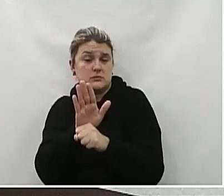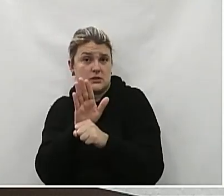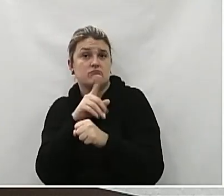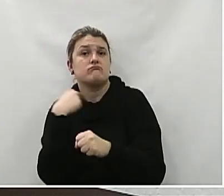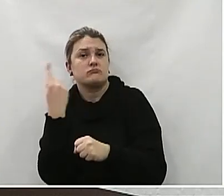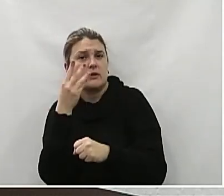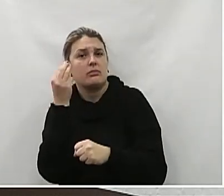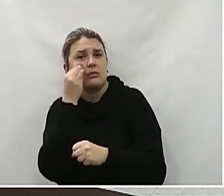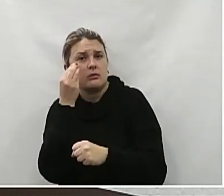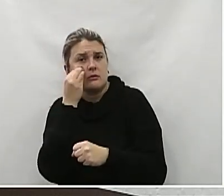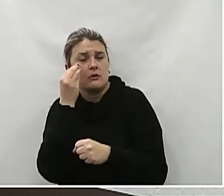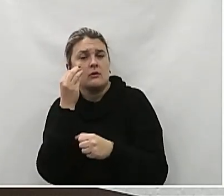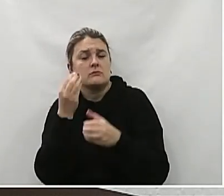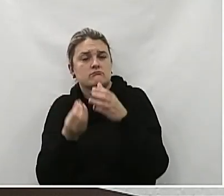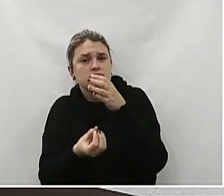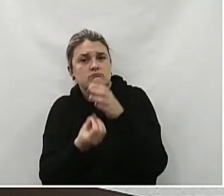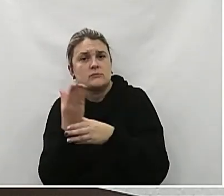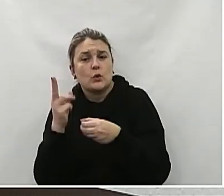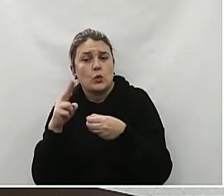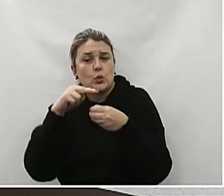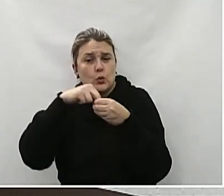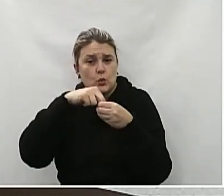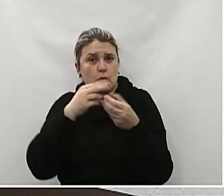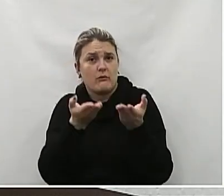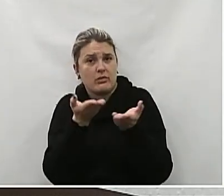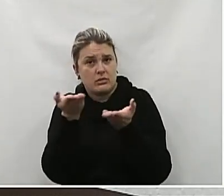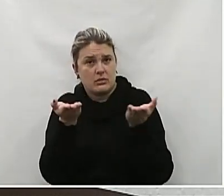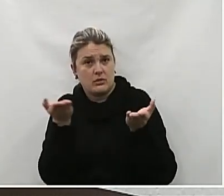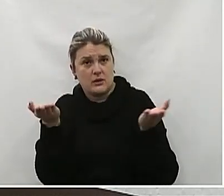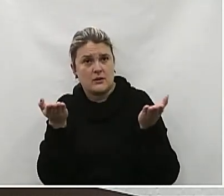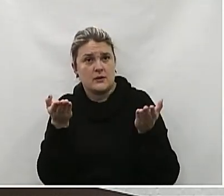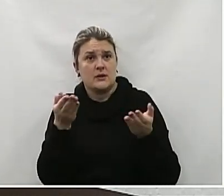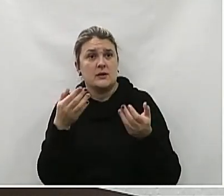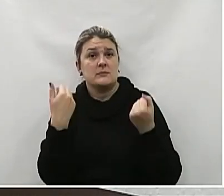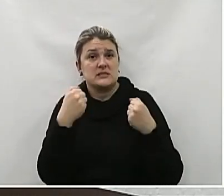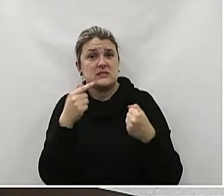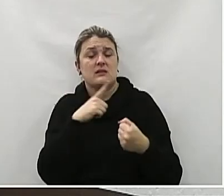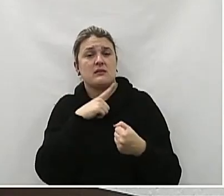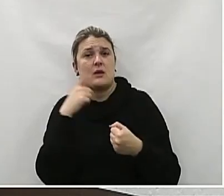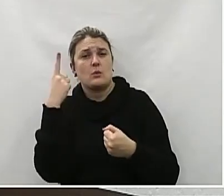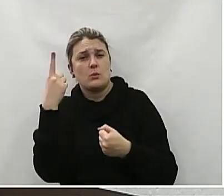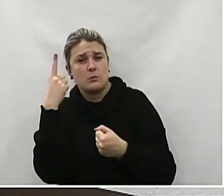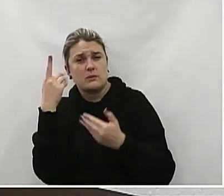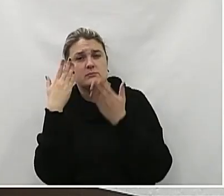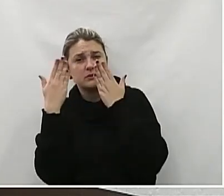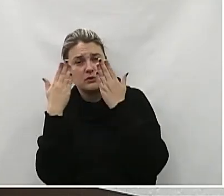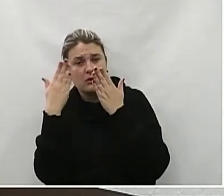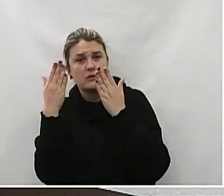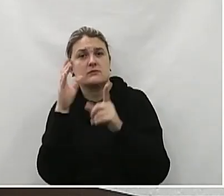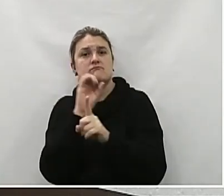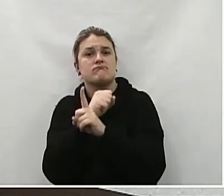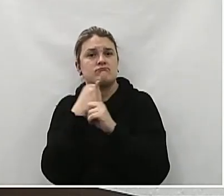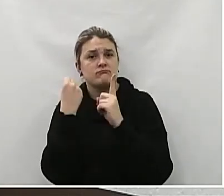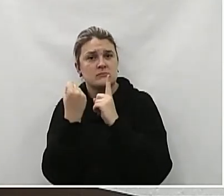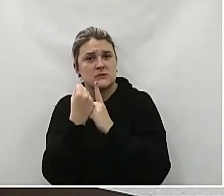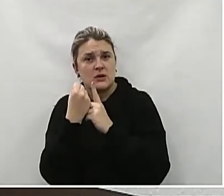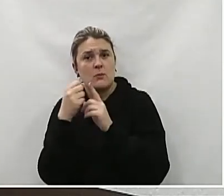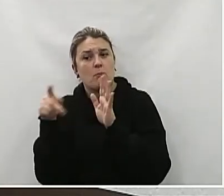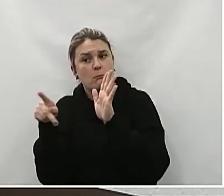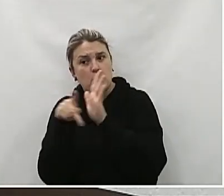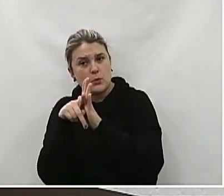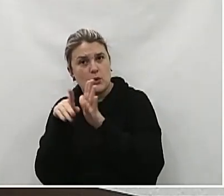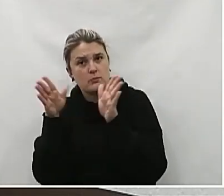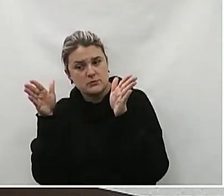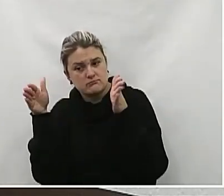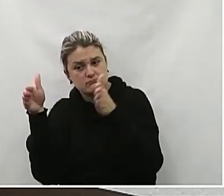vamos tentar formar esse núcleo De atendimento De uma psicóloga Uma assistente social exclusiva Para o atendimento à mulher Como